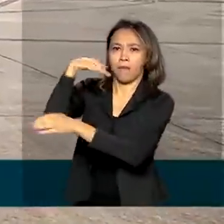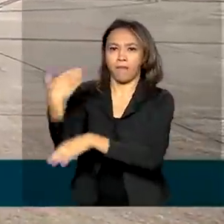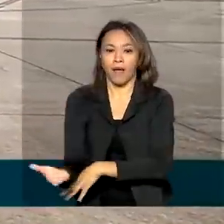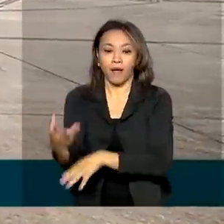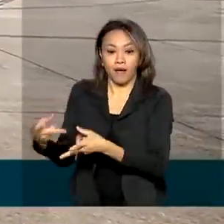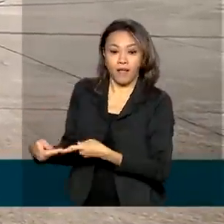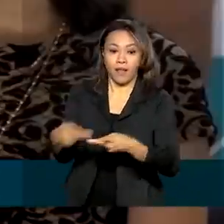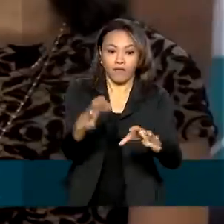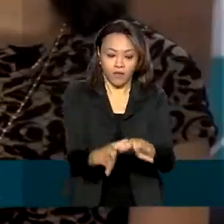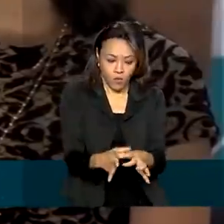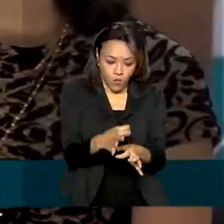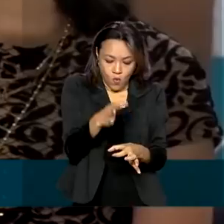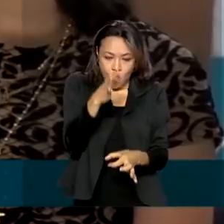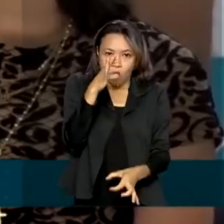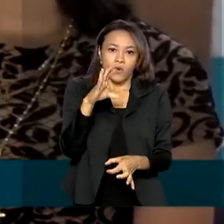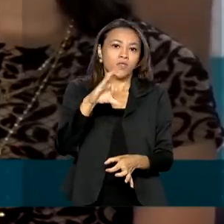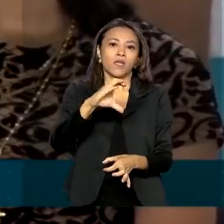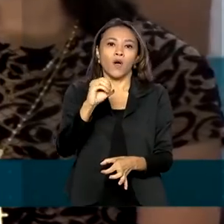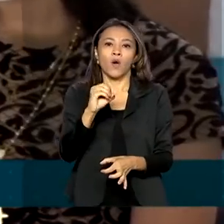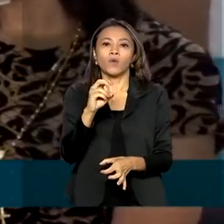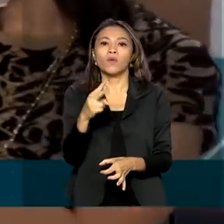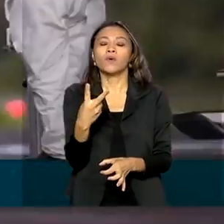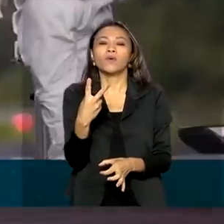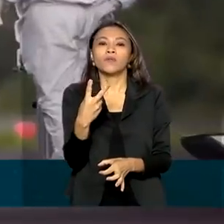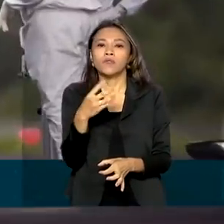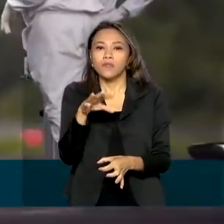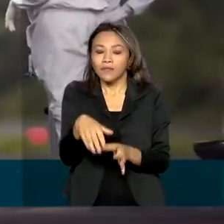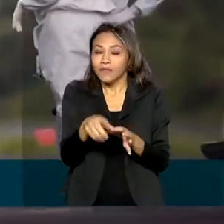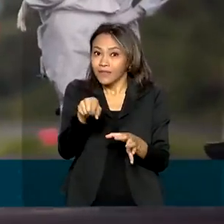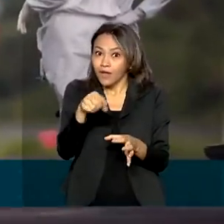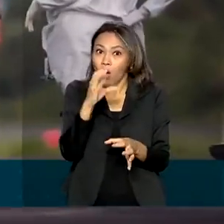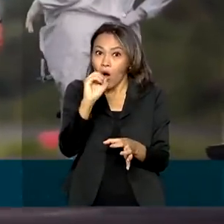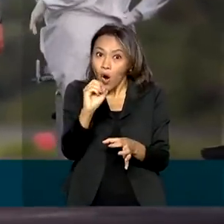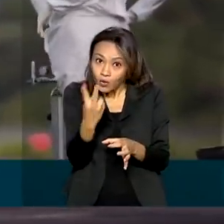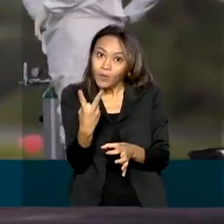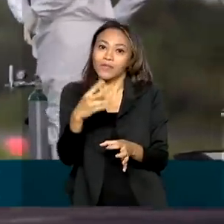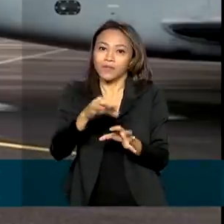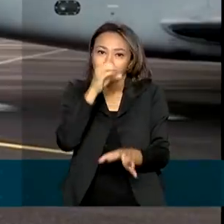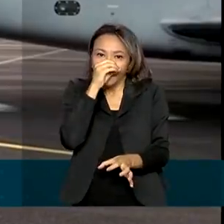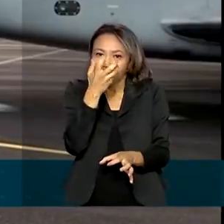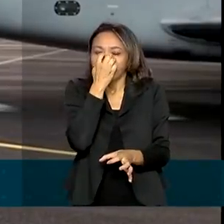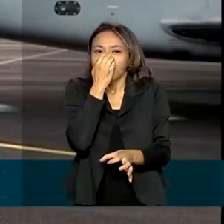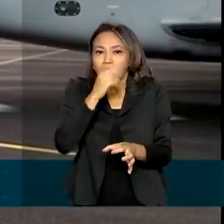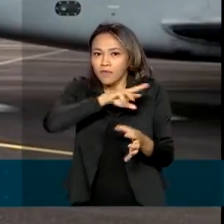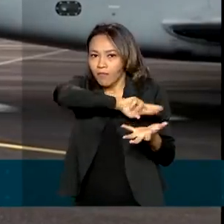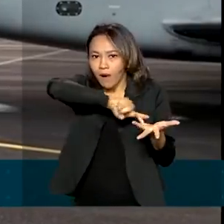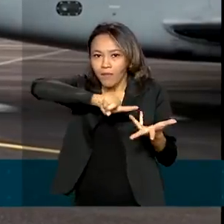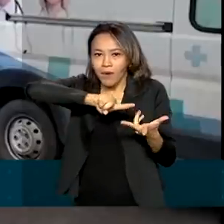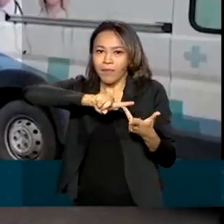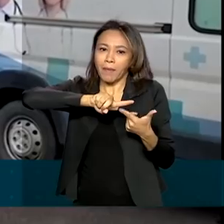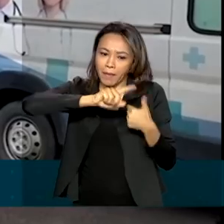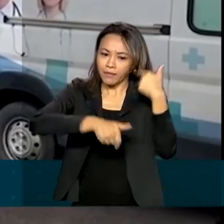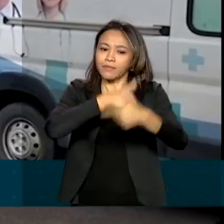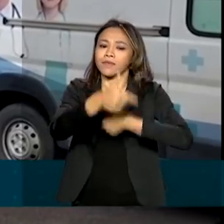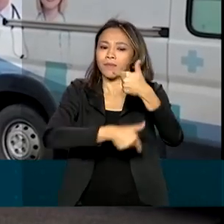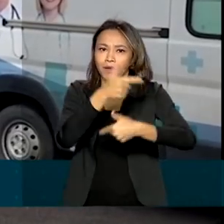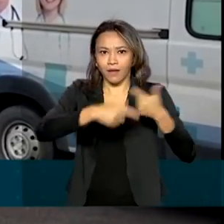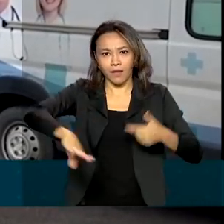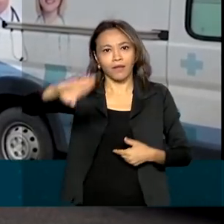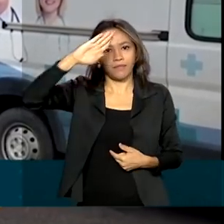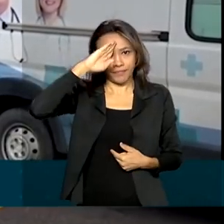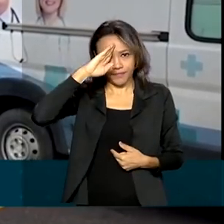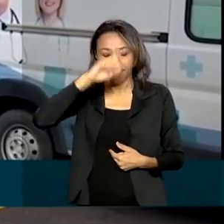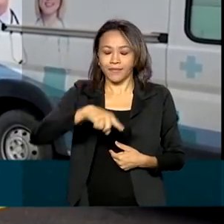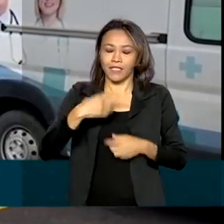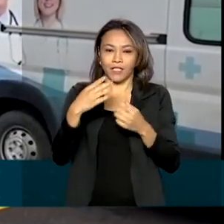oxigênio a Manaus e vacinação de pessoas são algumas das ações realizadas pelas Forças Armadas e pelo Ministério